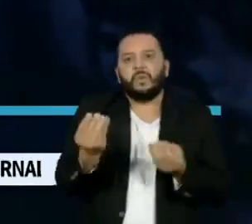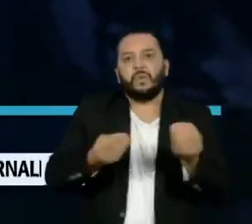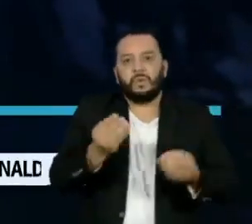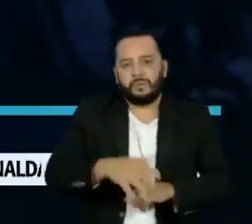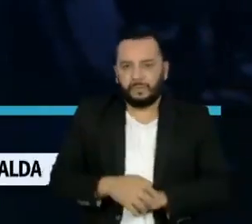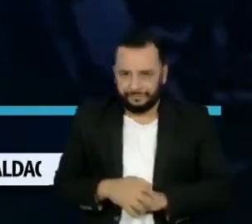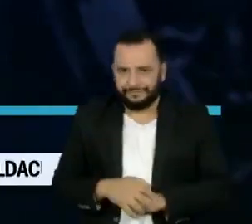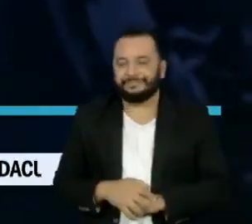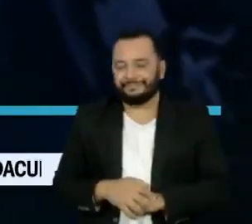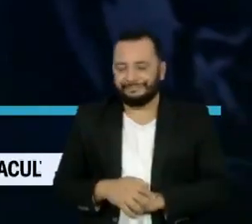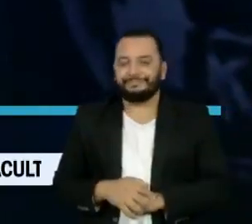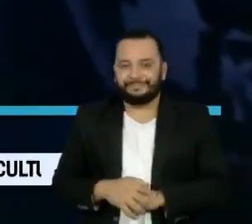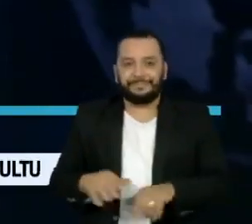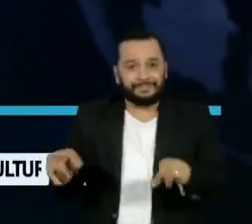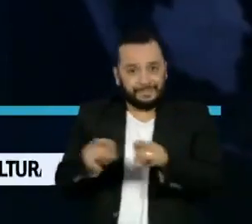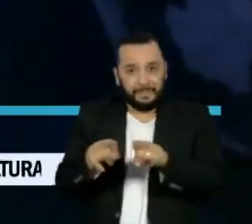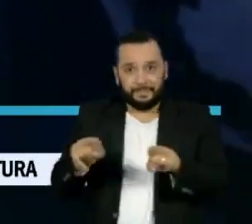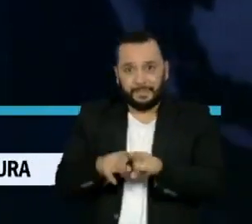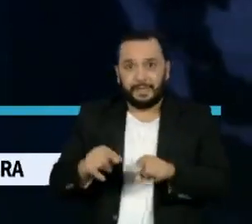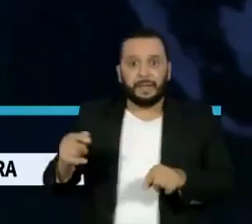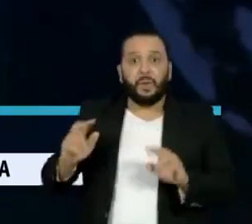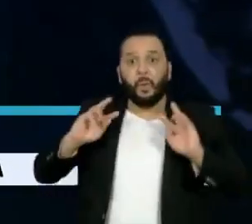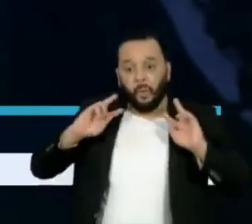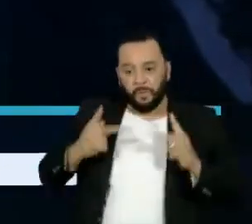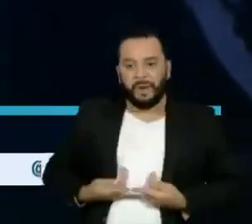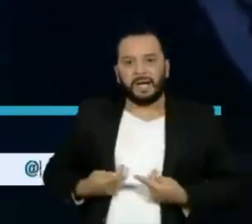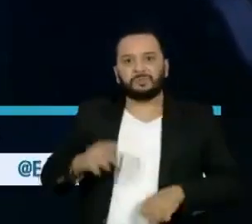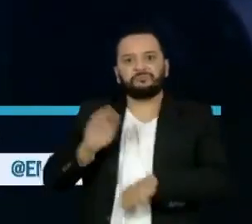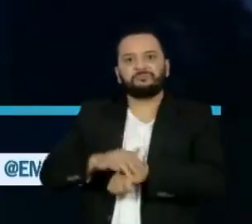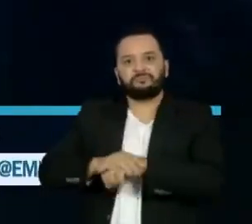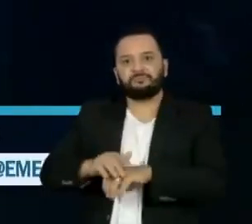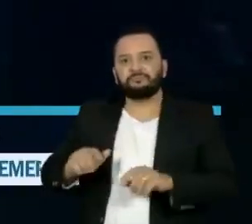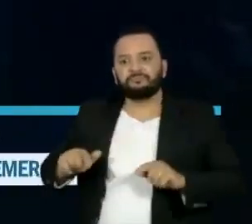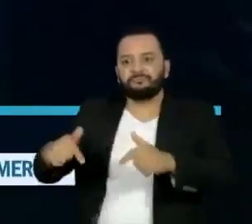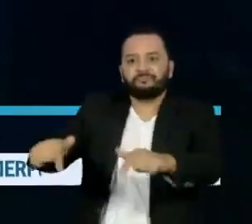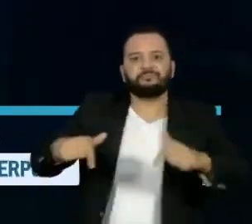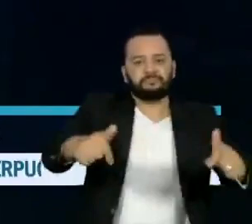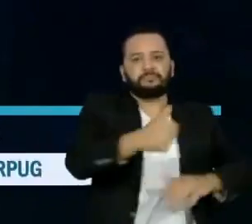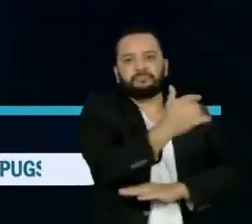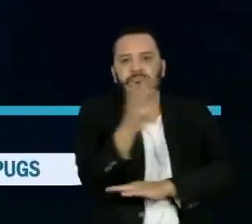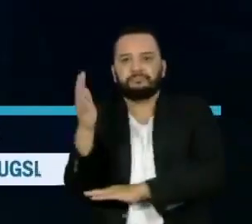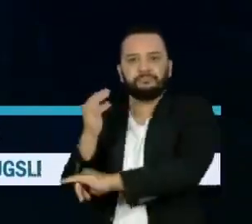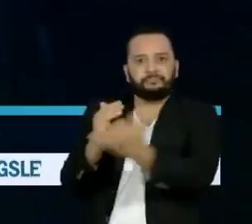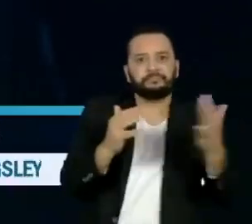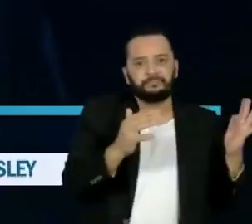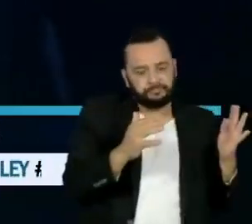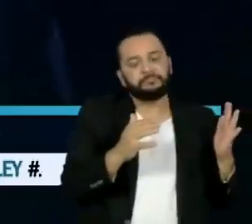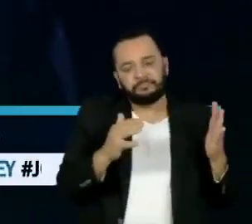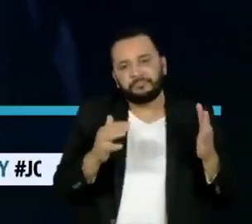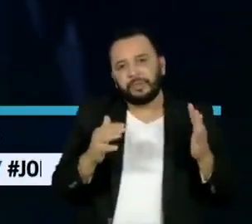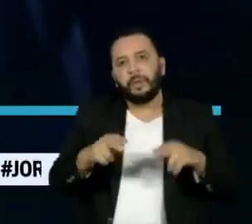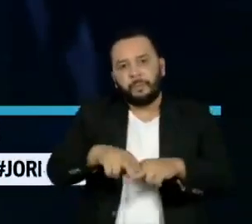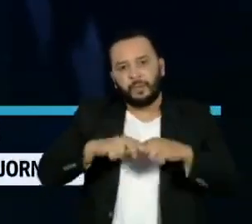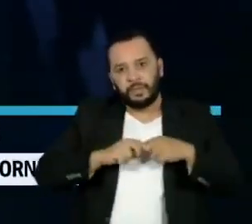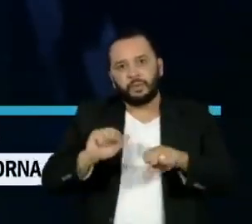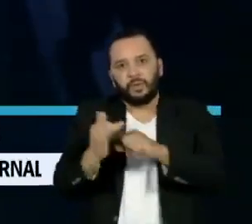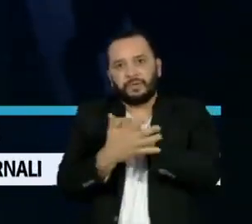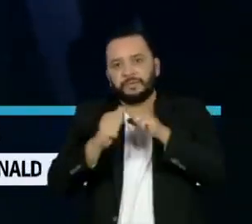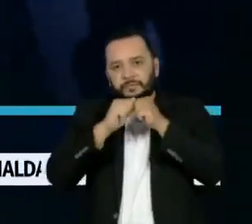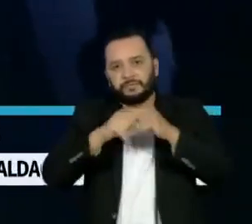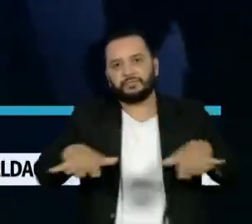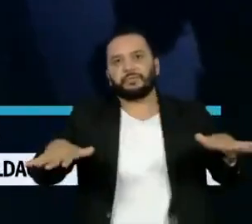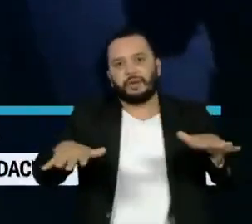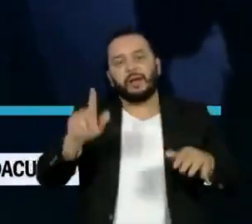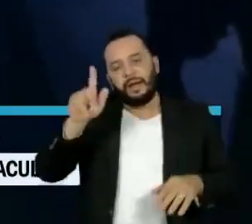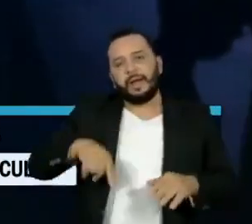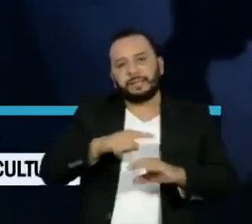A ação do homem no meio ambiente pode ser a grande responsável pelo surgimento do novo coronavírus. A afirmação é de cientistas